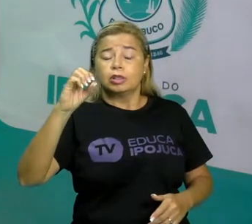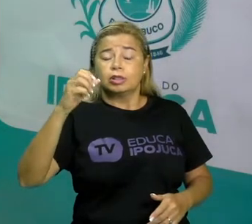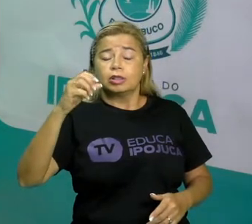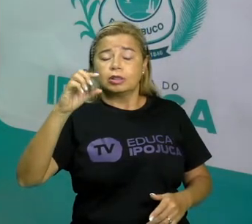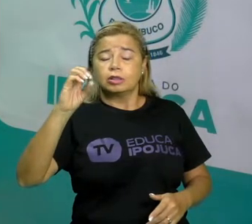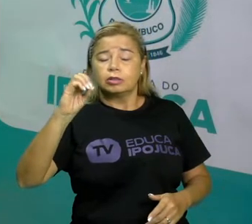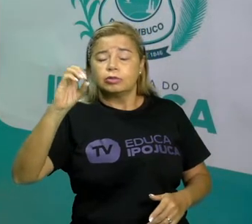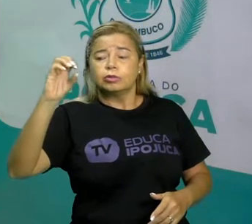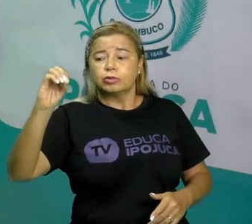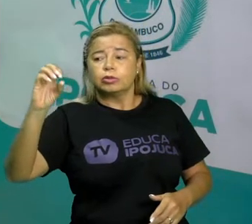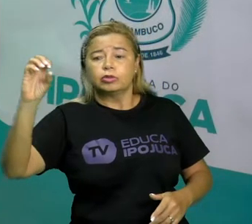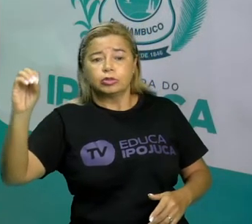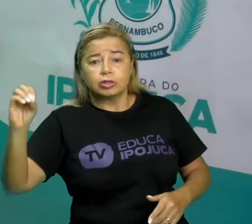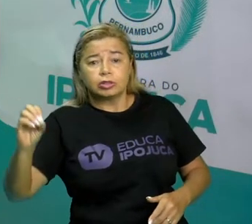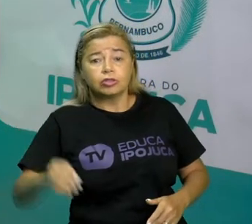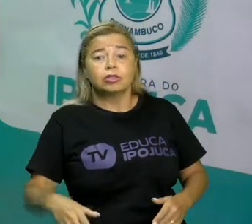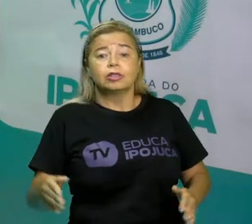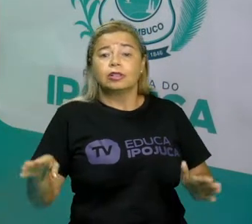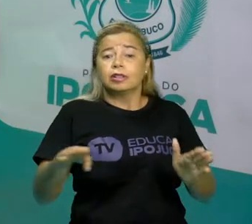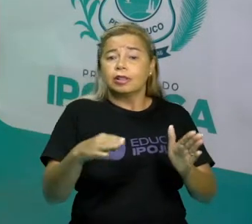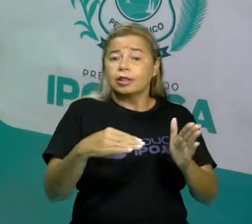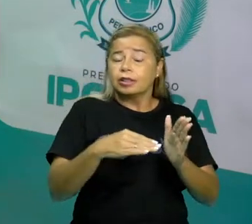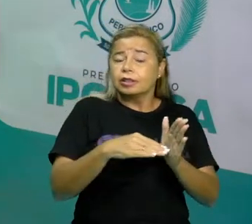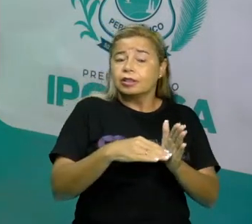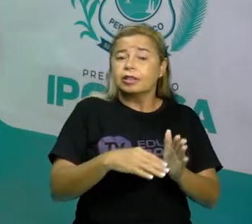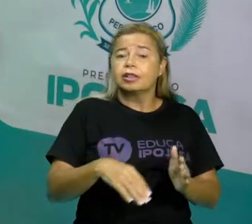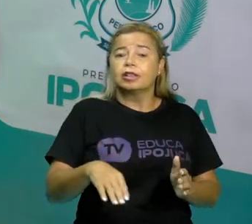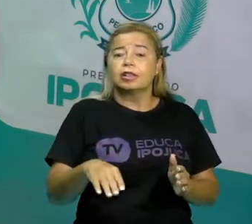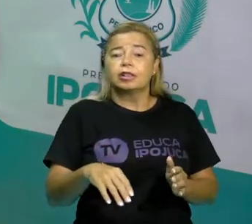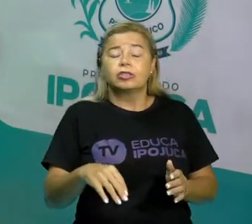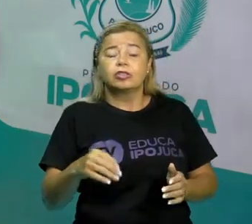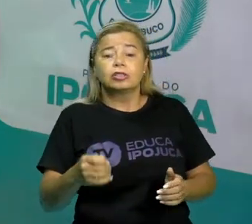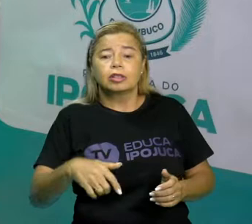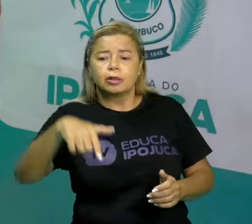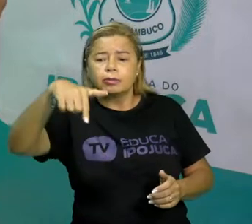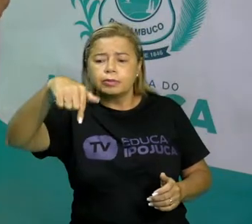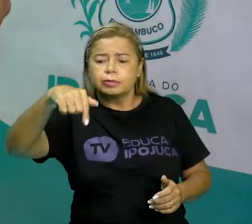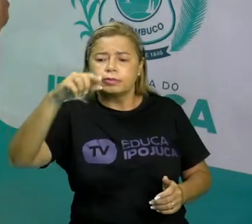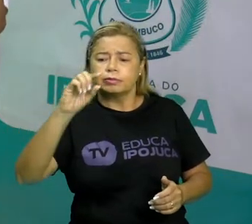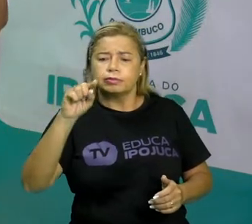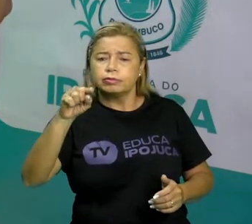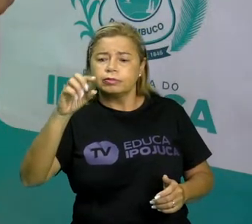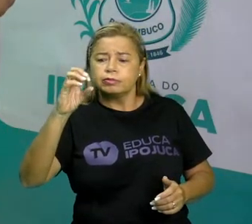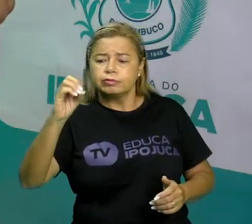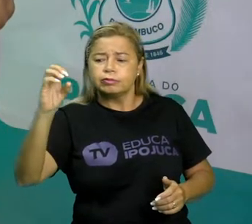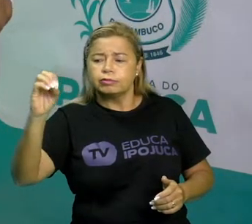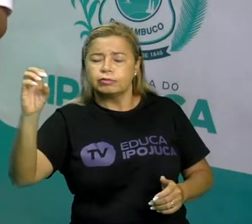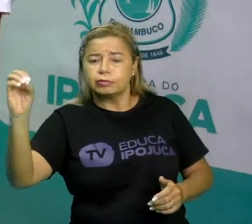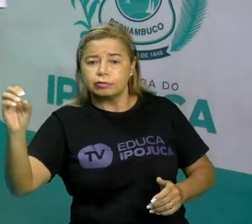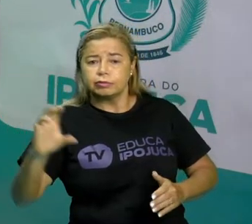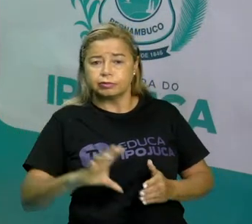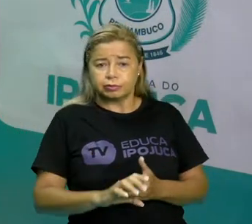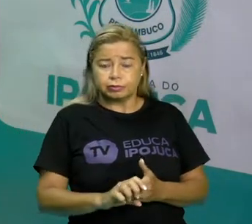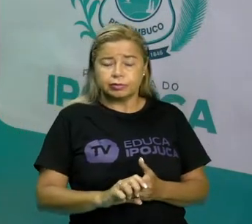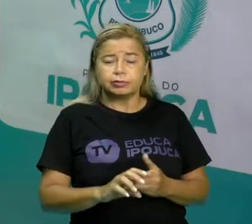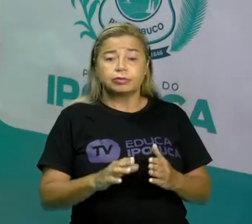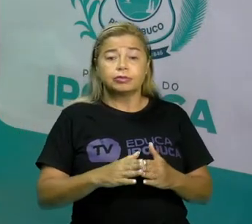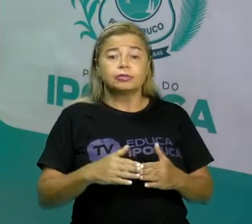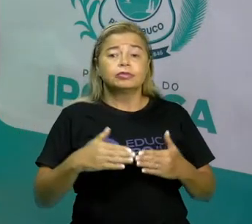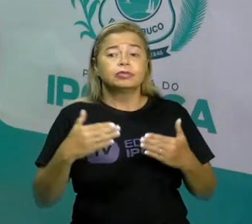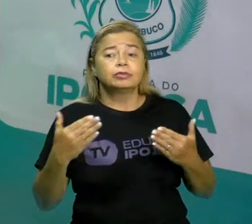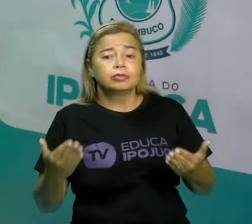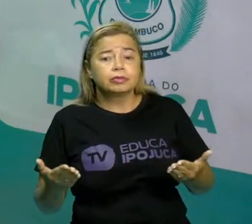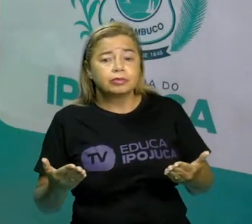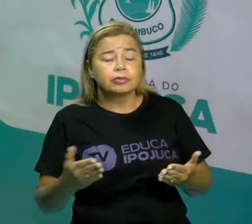sete mil. E aqui na minha, no meu onde tem um D e um M, que é dezena de milhar, eu entendo que eu